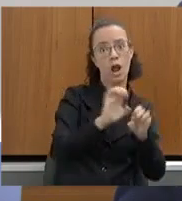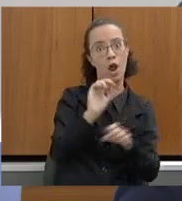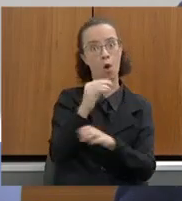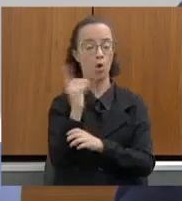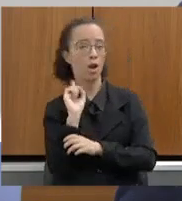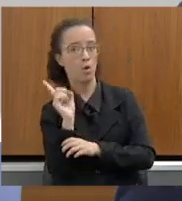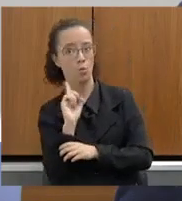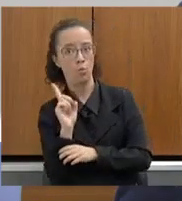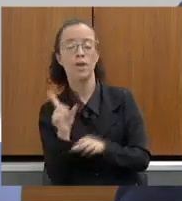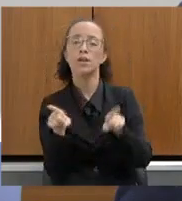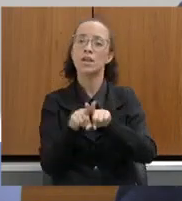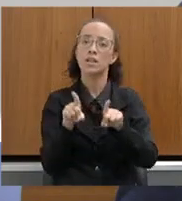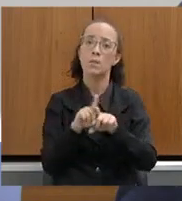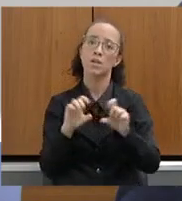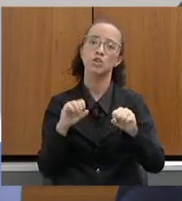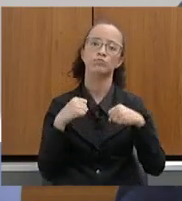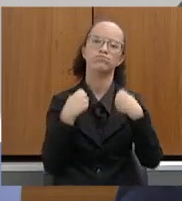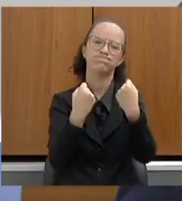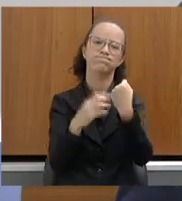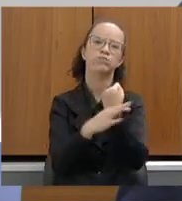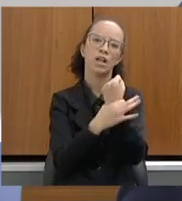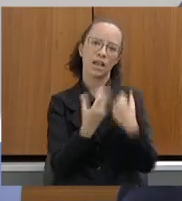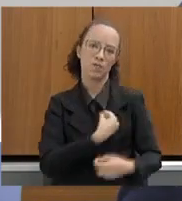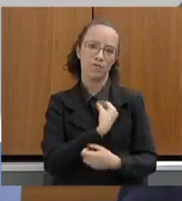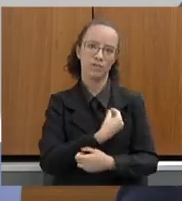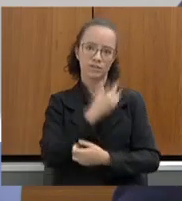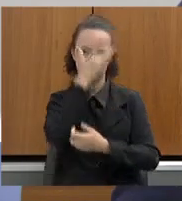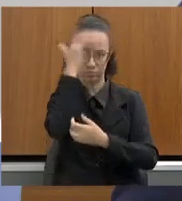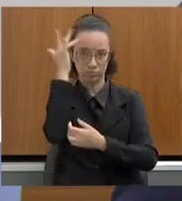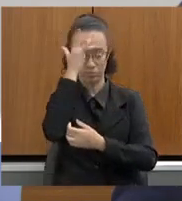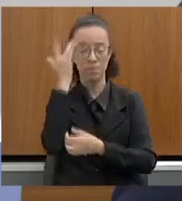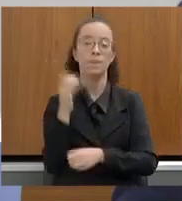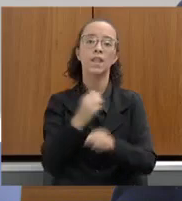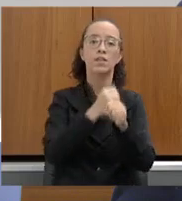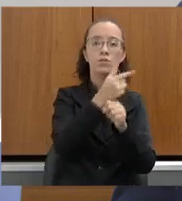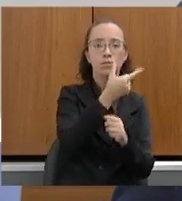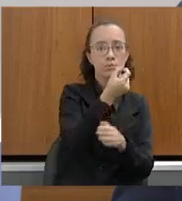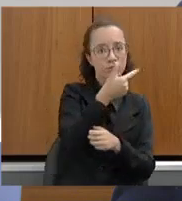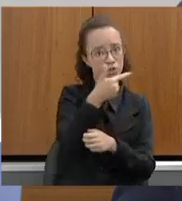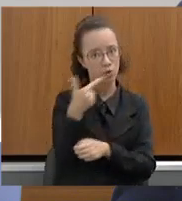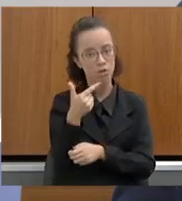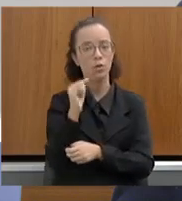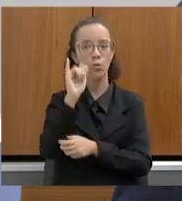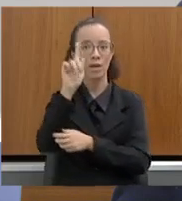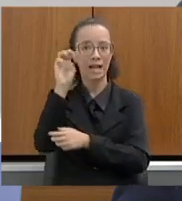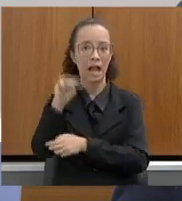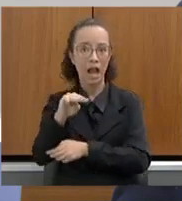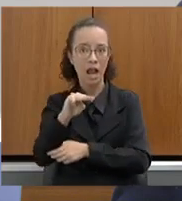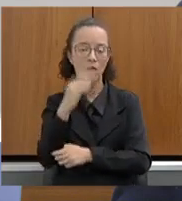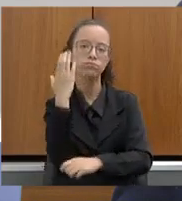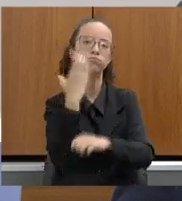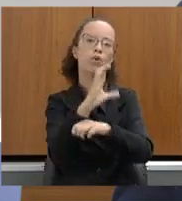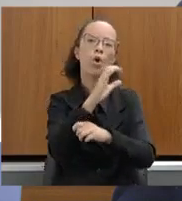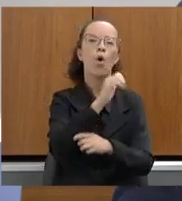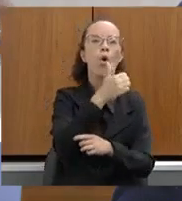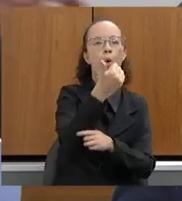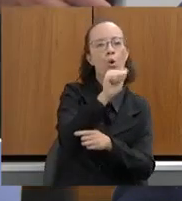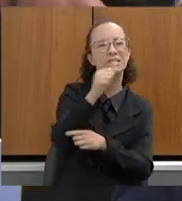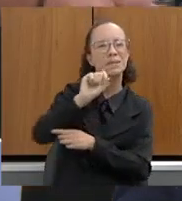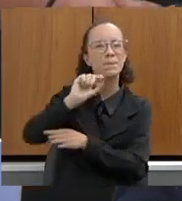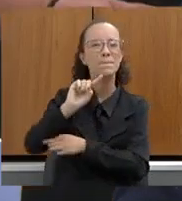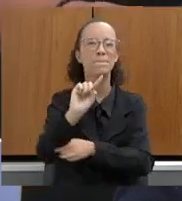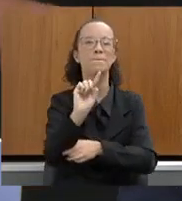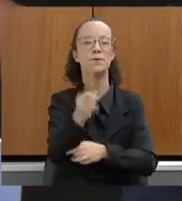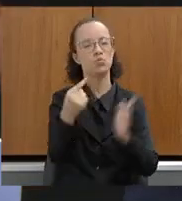estruturais, quanto de proteção à vida das pessoas. Só em 2022, o IGAM emitiu 11 mil boletins